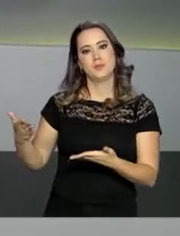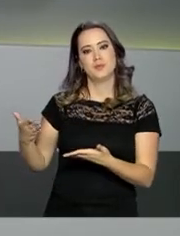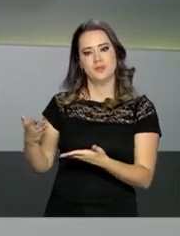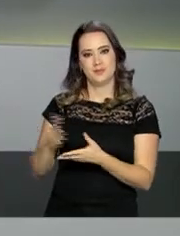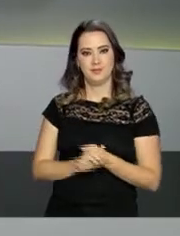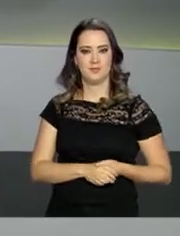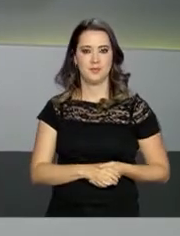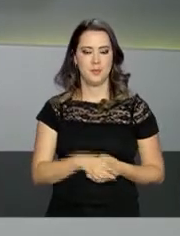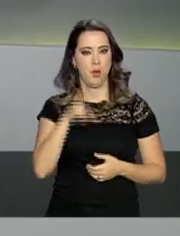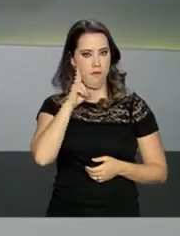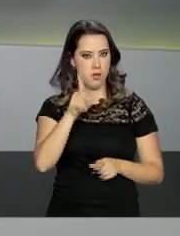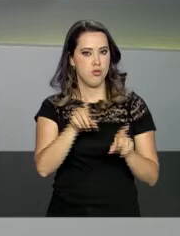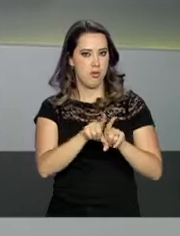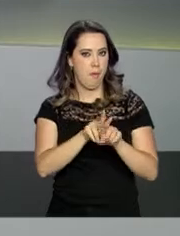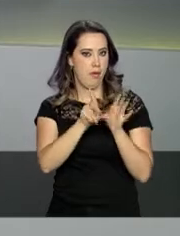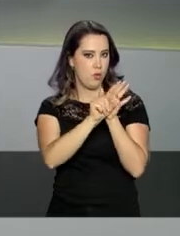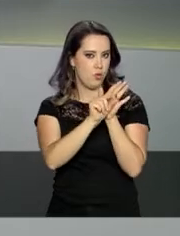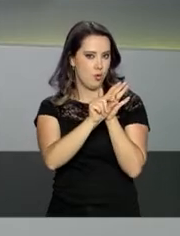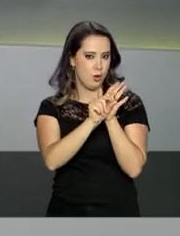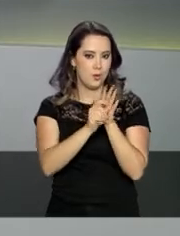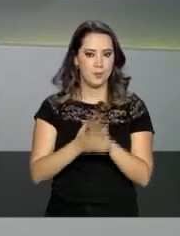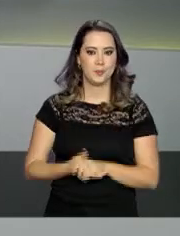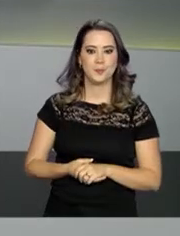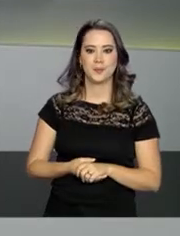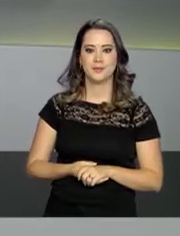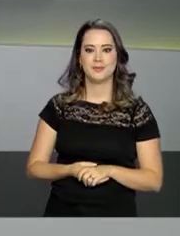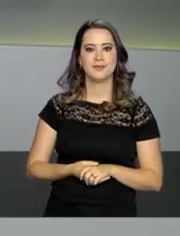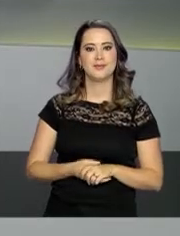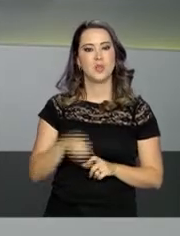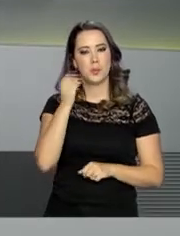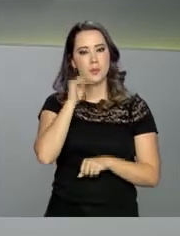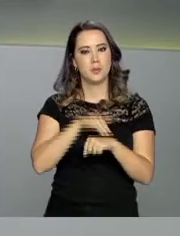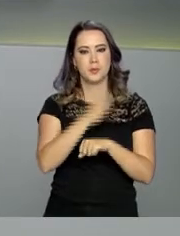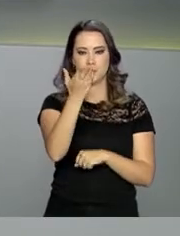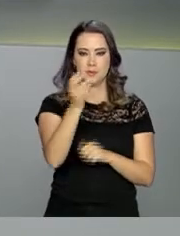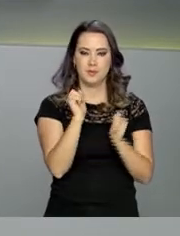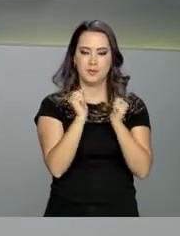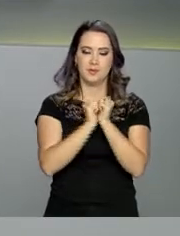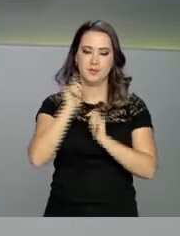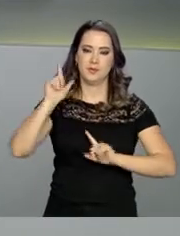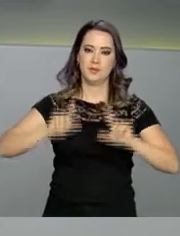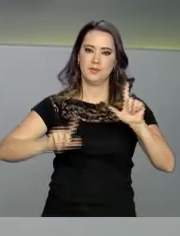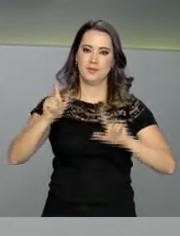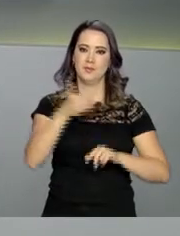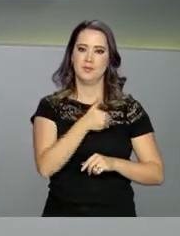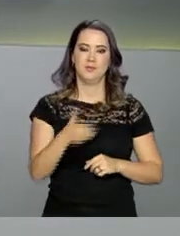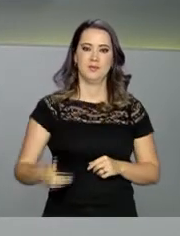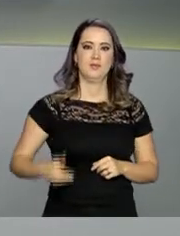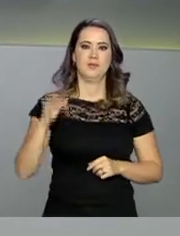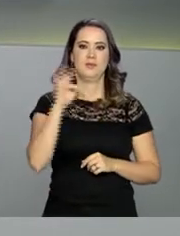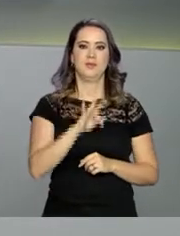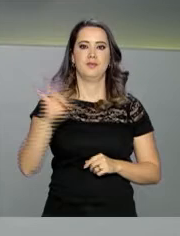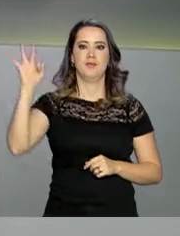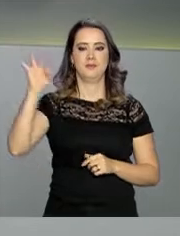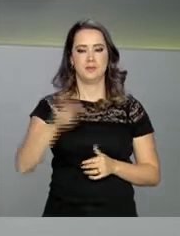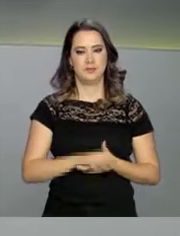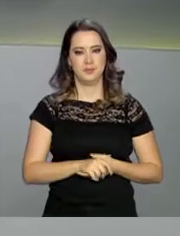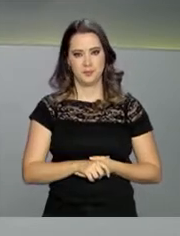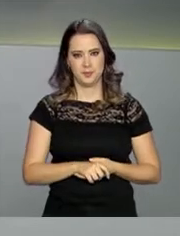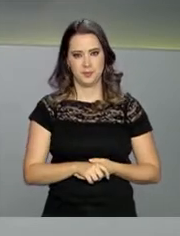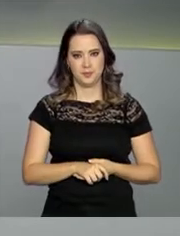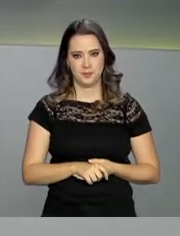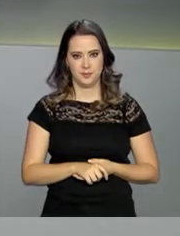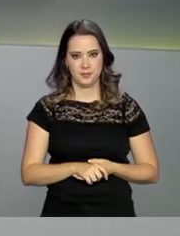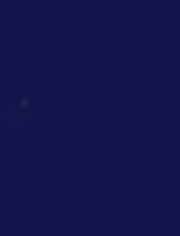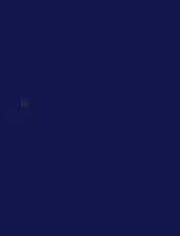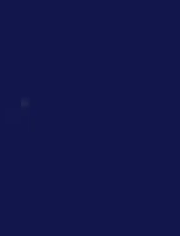no YouTube. Acesse também o nosso perfil no Twitter. Uma boa noite para você e continue com a gente aqui na NBR, TV do Governo